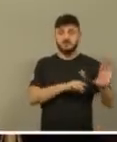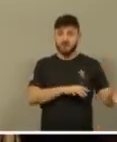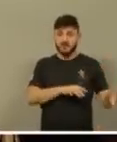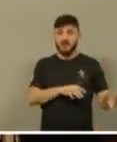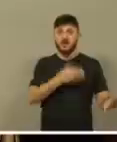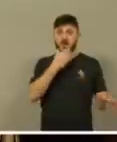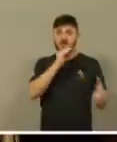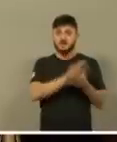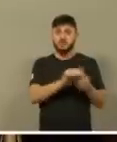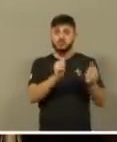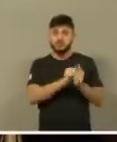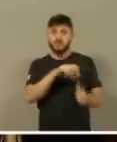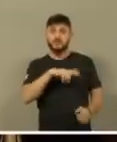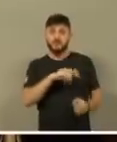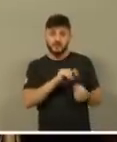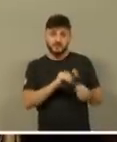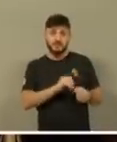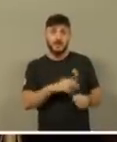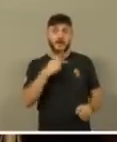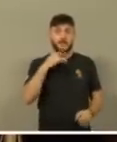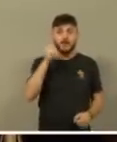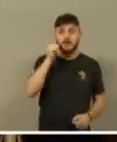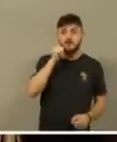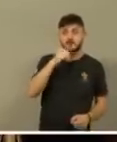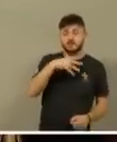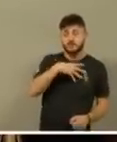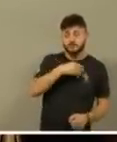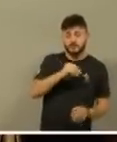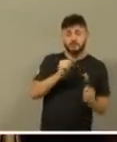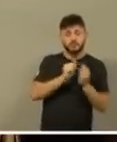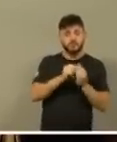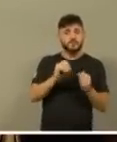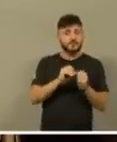junto, pais e filhos fizeram,